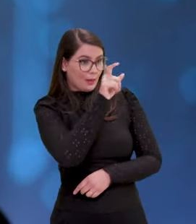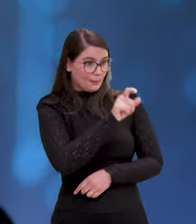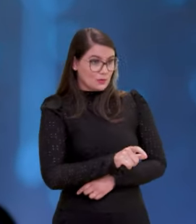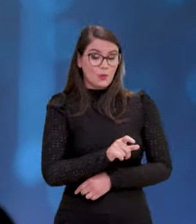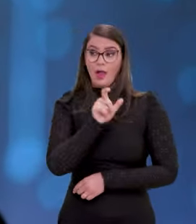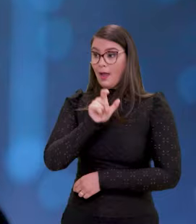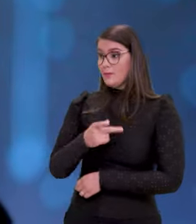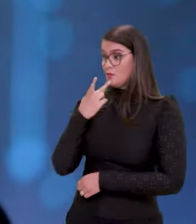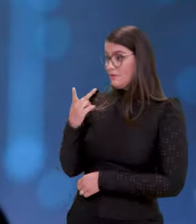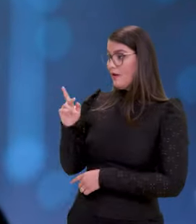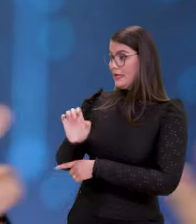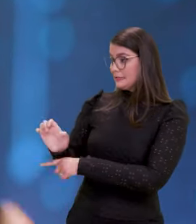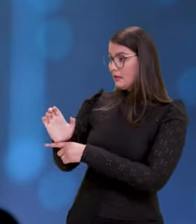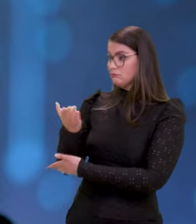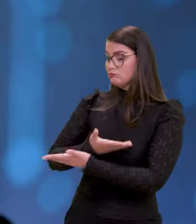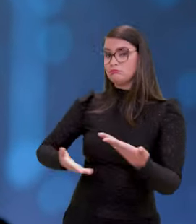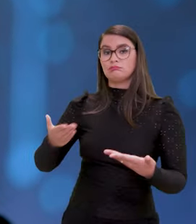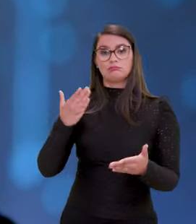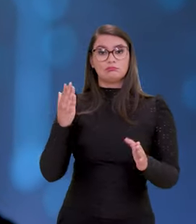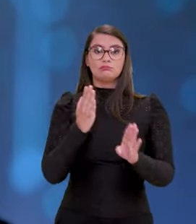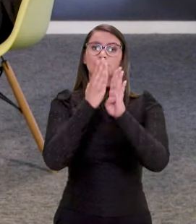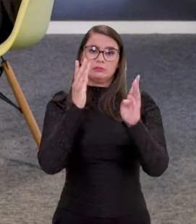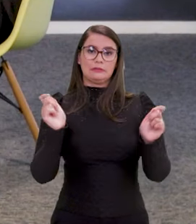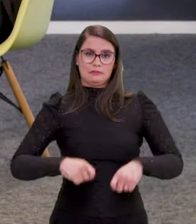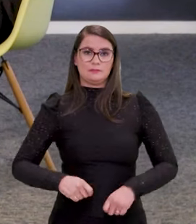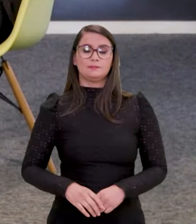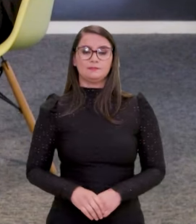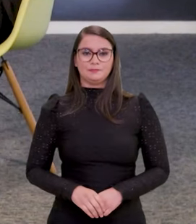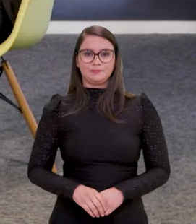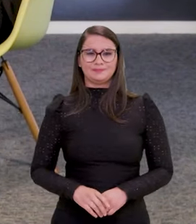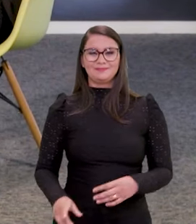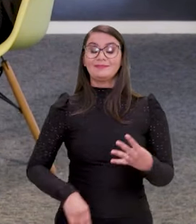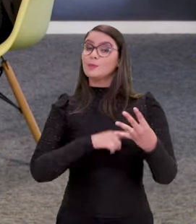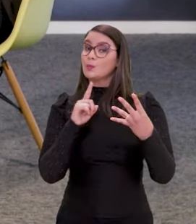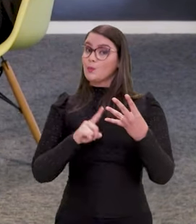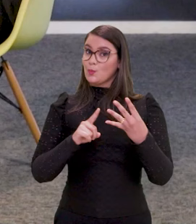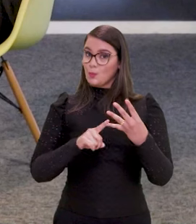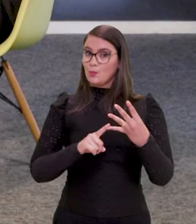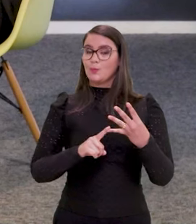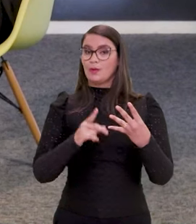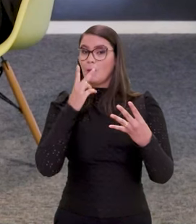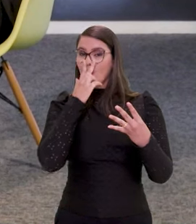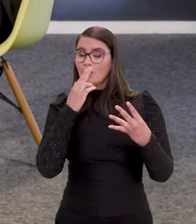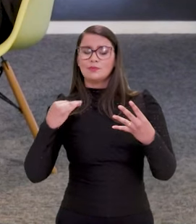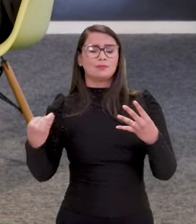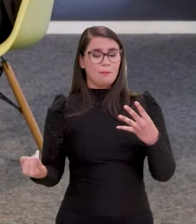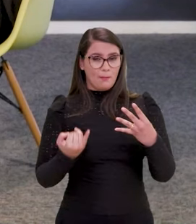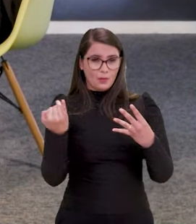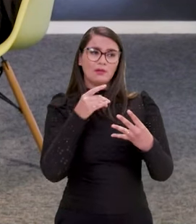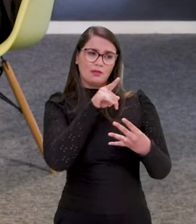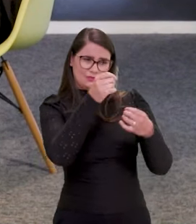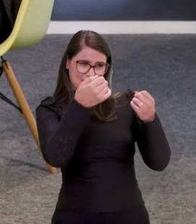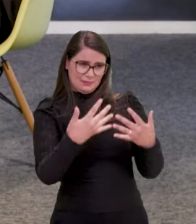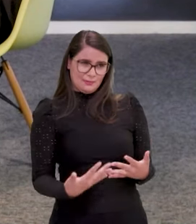estiver falando com o Estado, ela está perfeitamente identificada. A quarta pauta que eu acho que assim, ou pilar, como